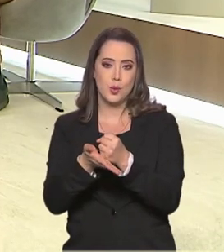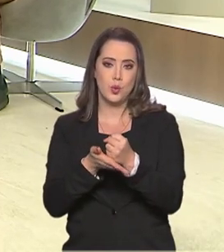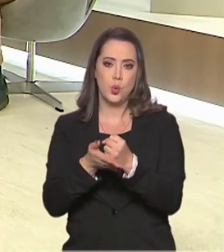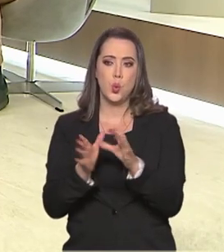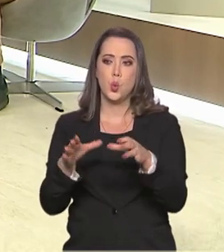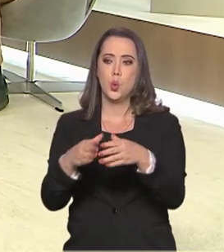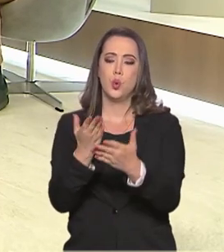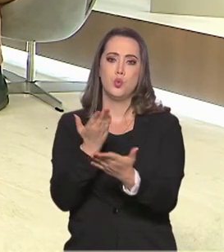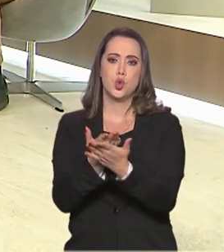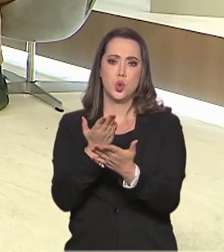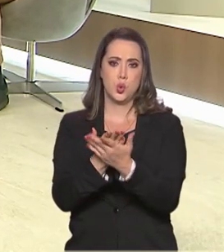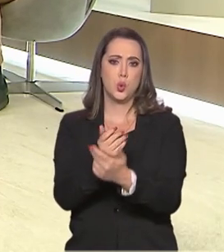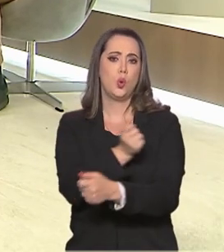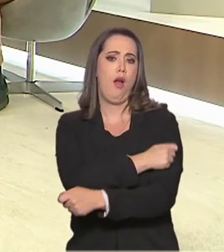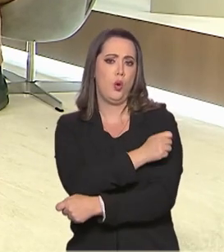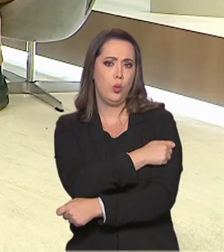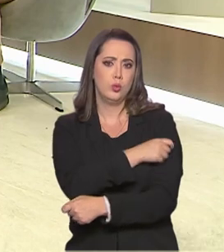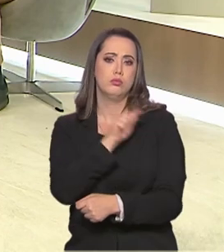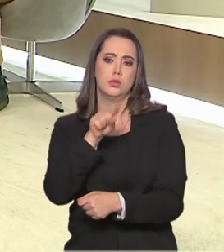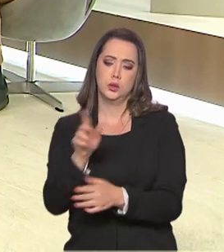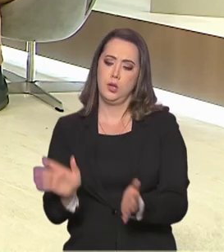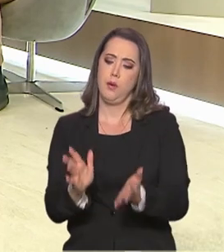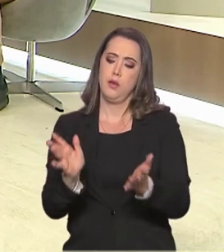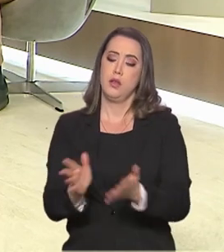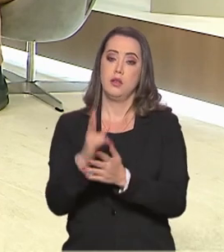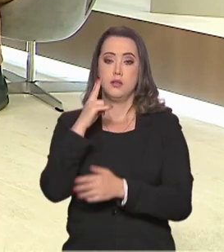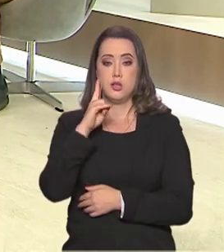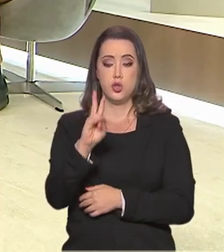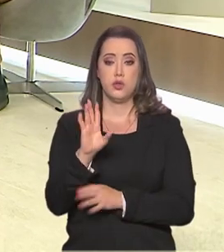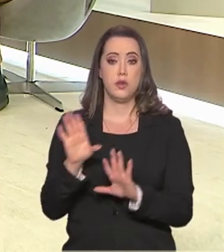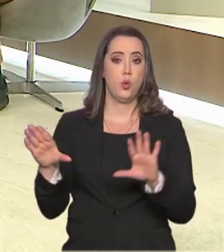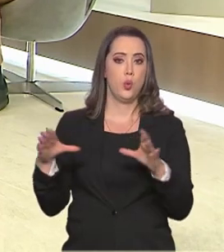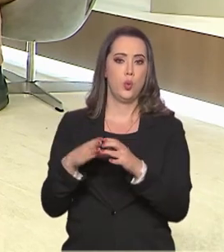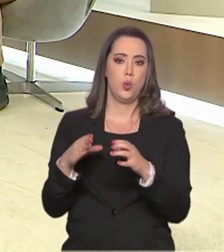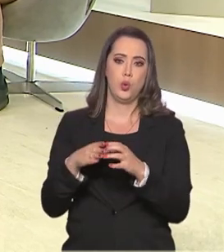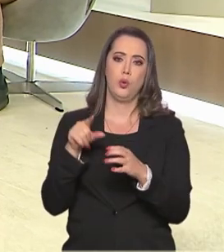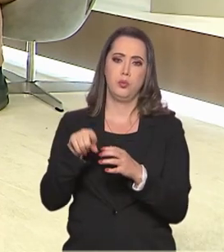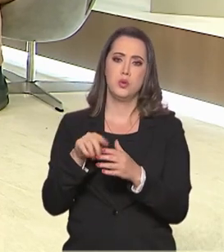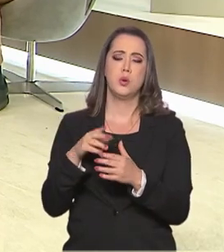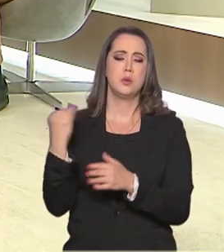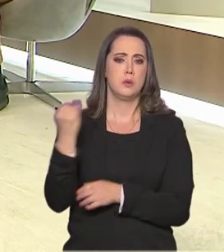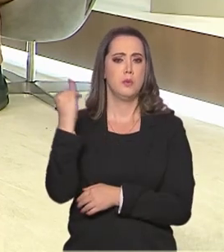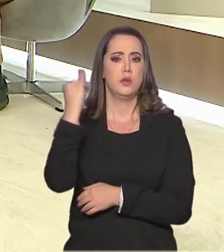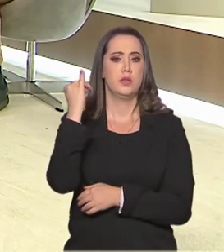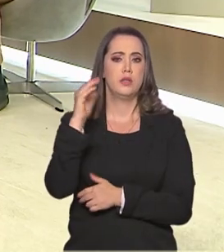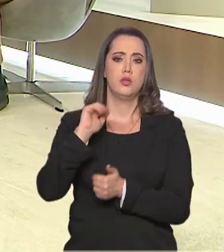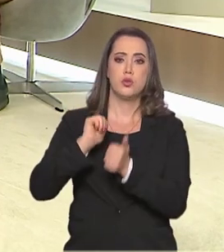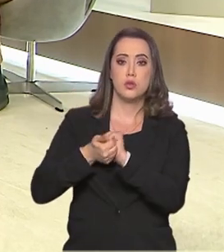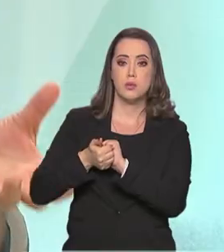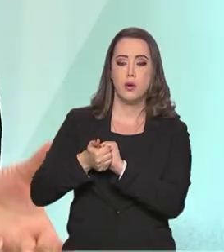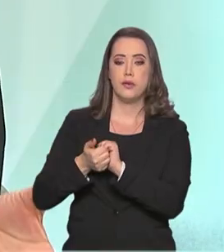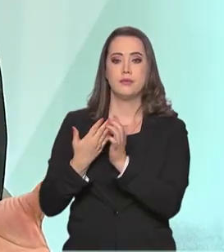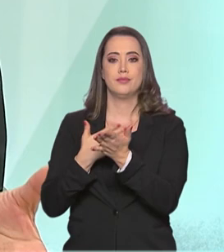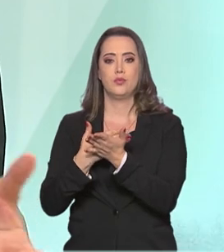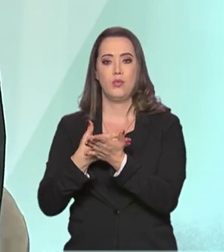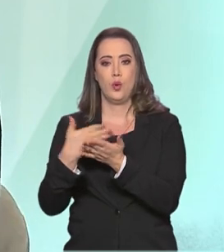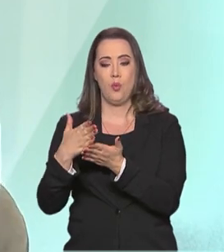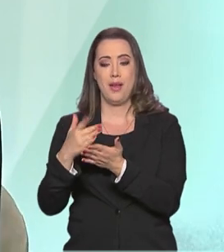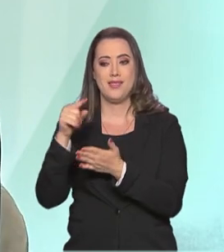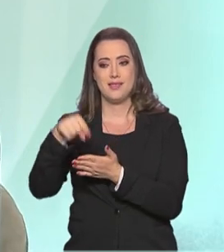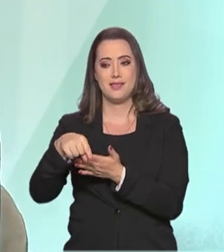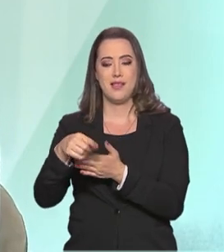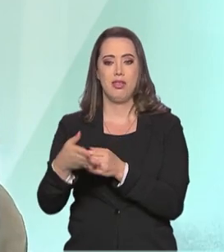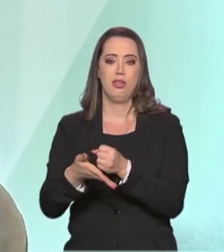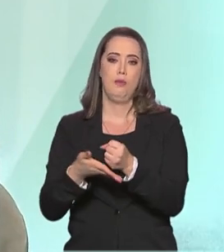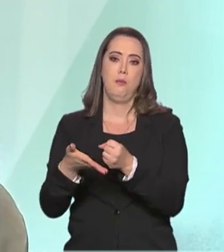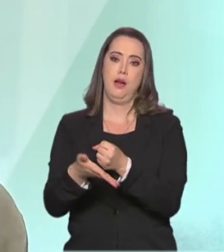estudantil. Se a gente olhar as grandes potências do esporte mundial, elas perpassam pela educação esportiva também.